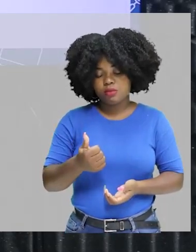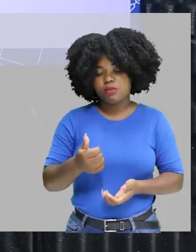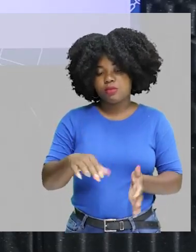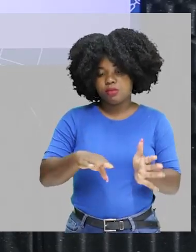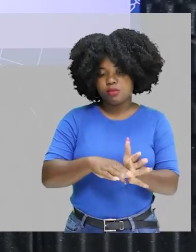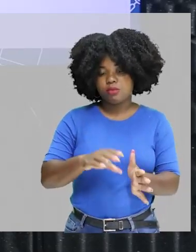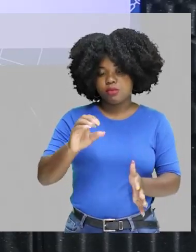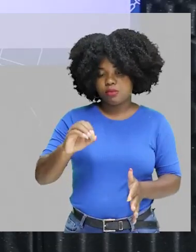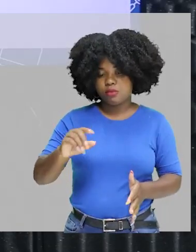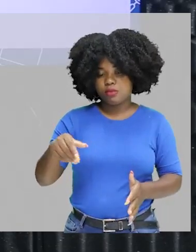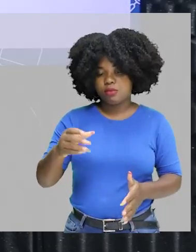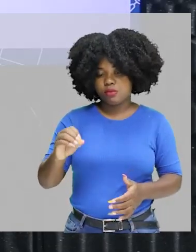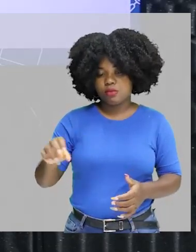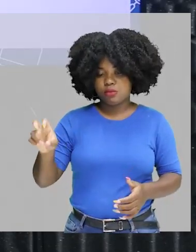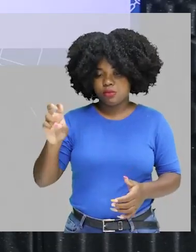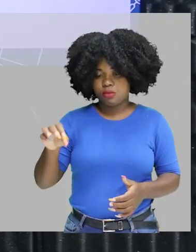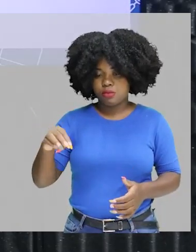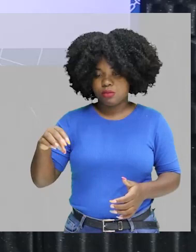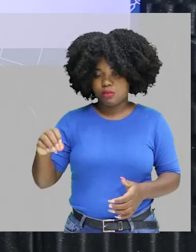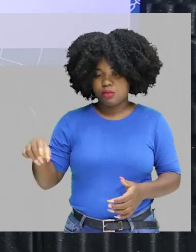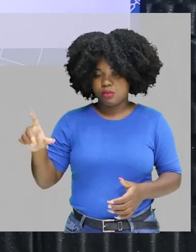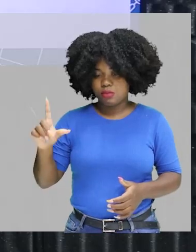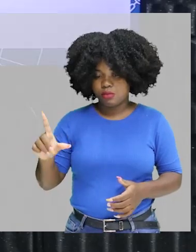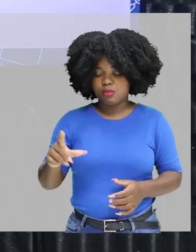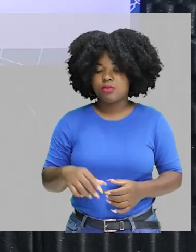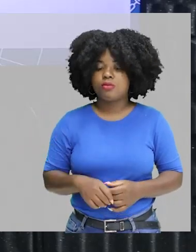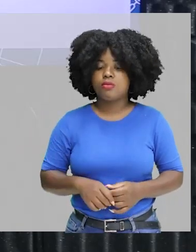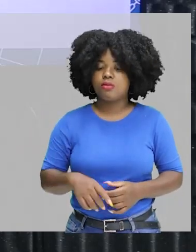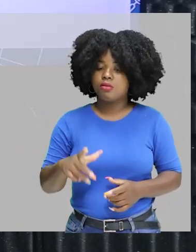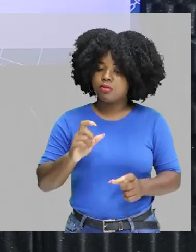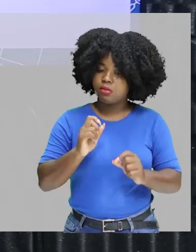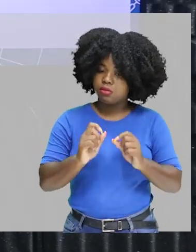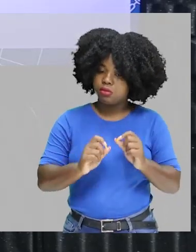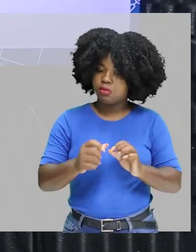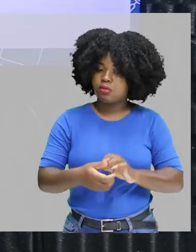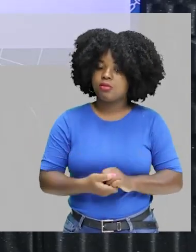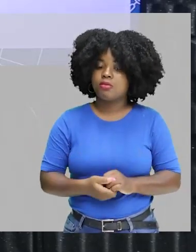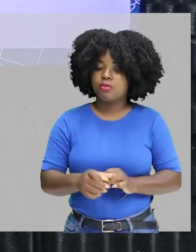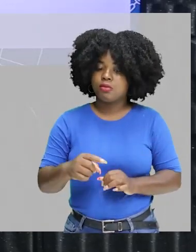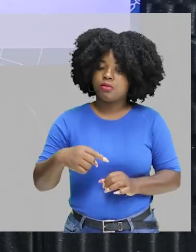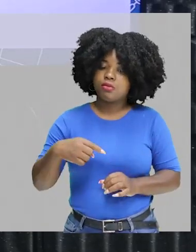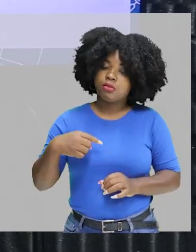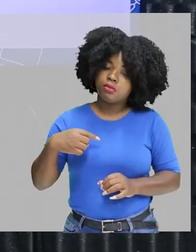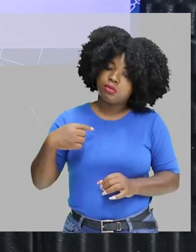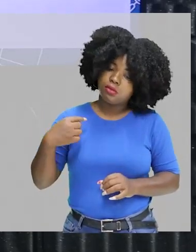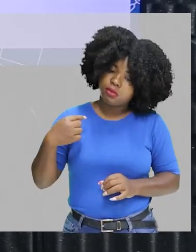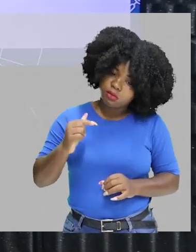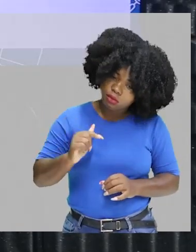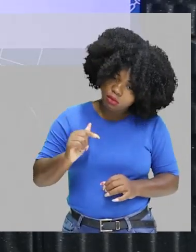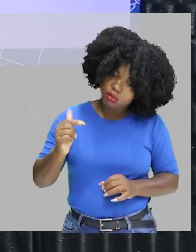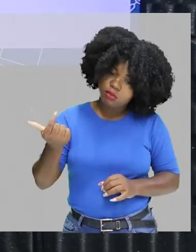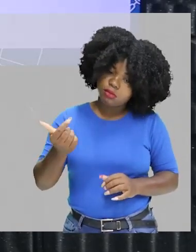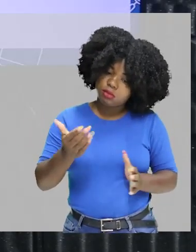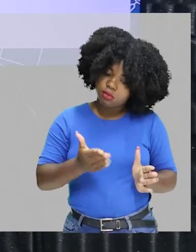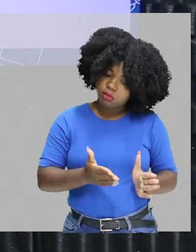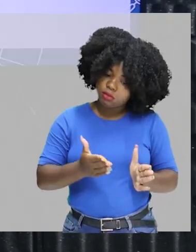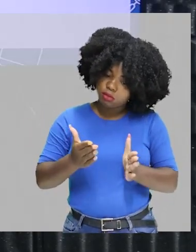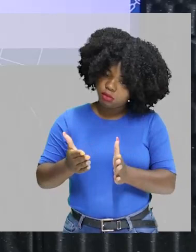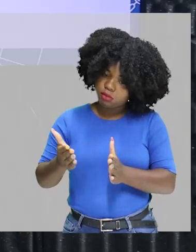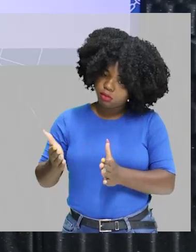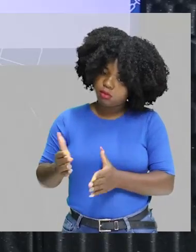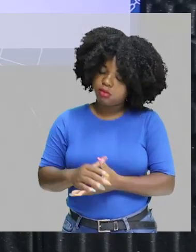,05 mol de polônio. Aí, eu vou ter mais um período de meia-vida, eu vou ter a